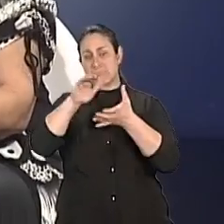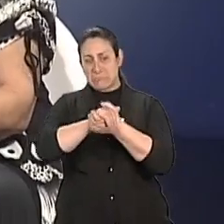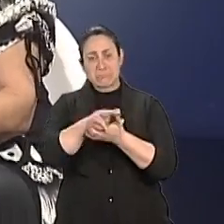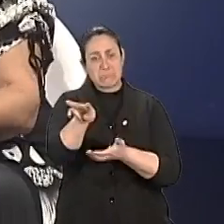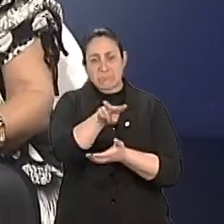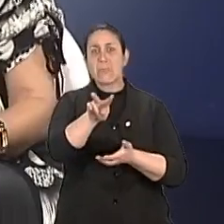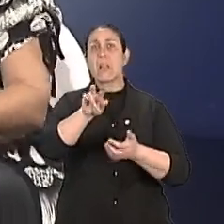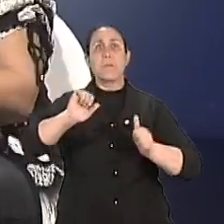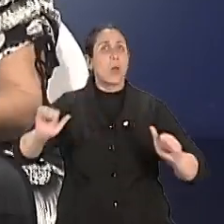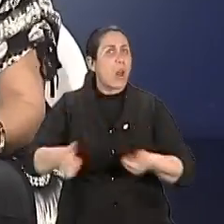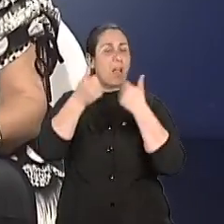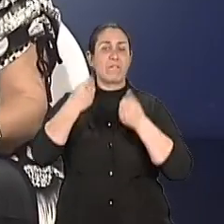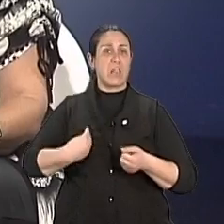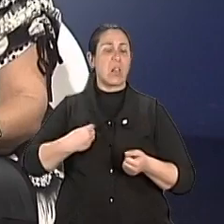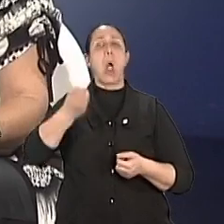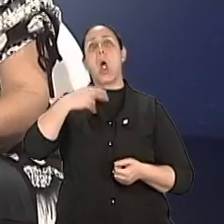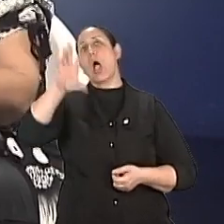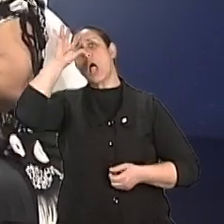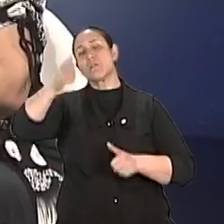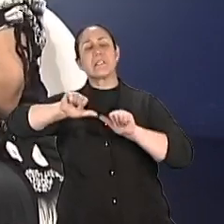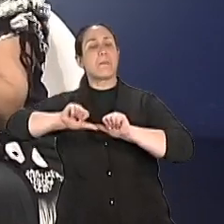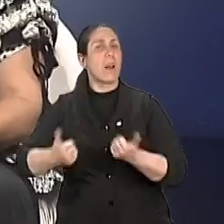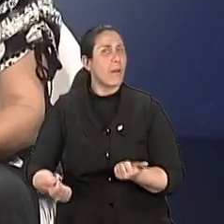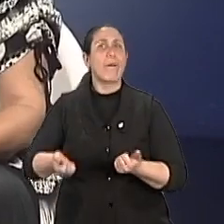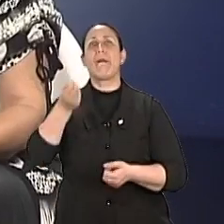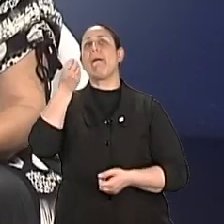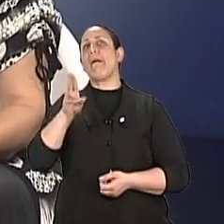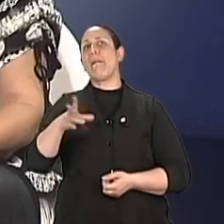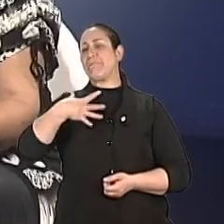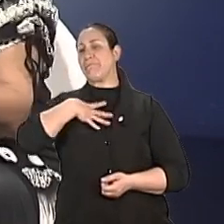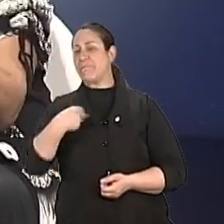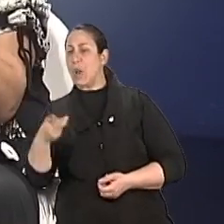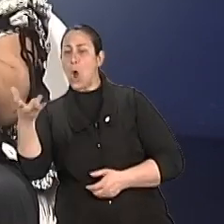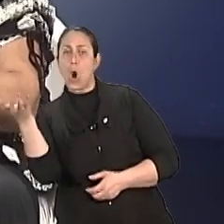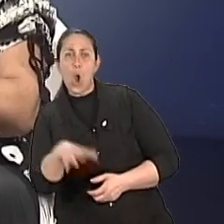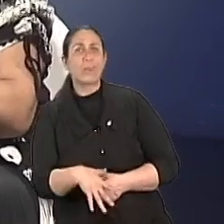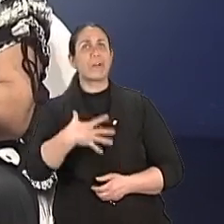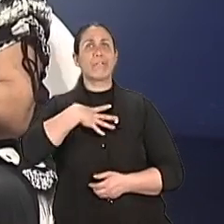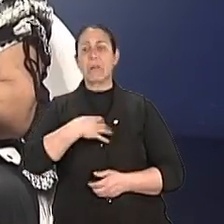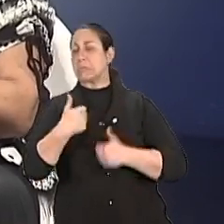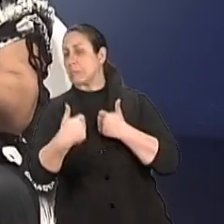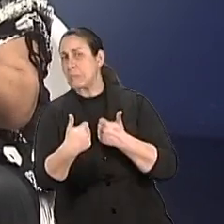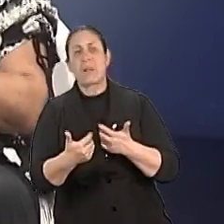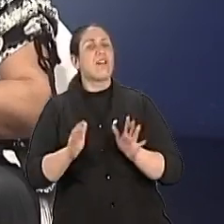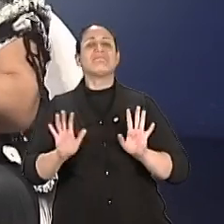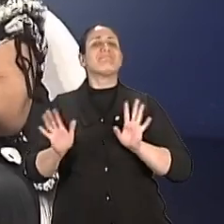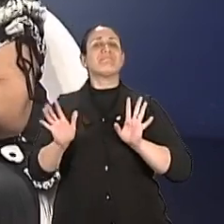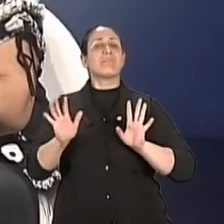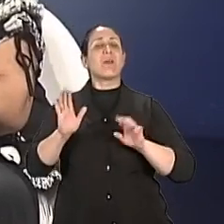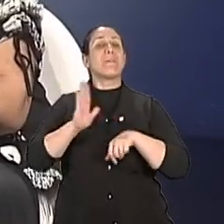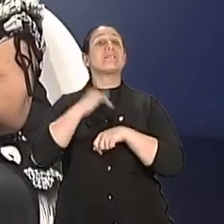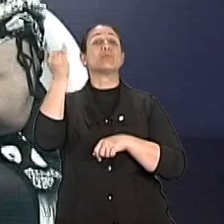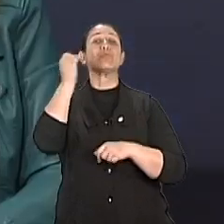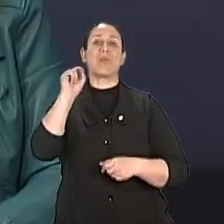independente do casal decidir que vão se separar, independente dos filhos se mobilizarem, o que fica claro pra nós, Cátia, a importância de